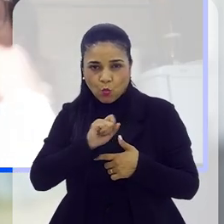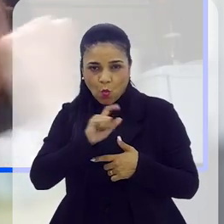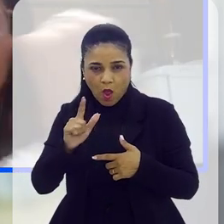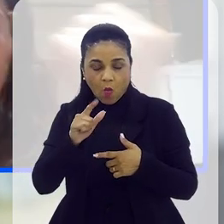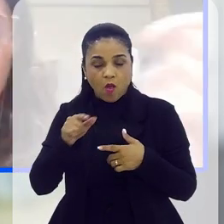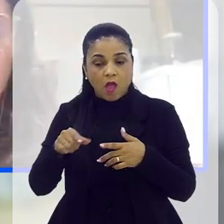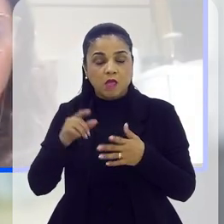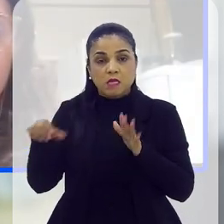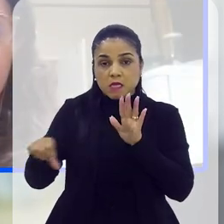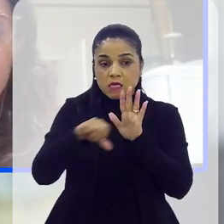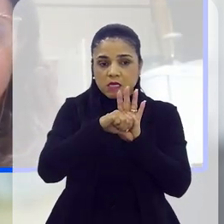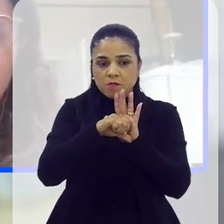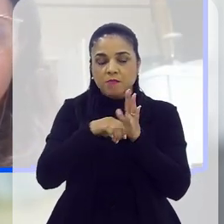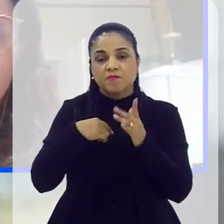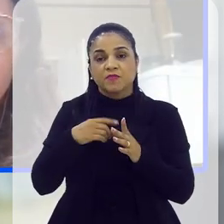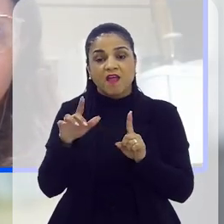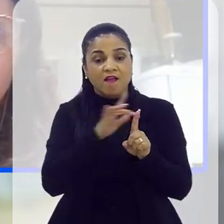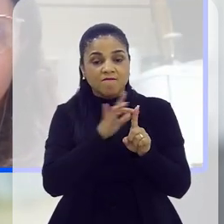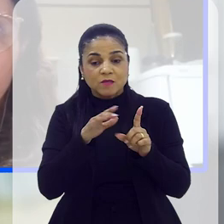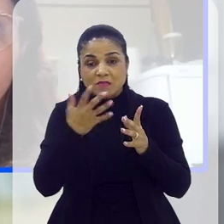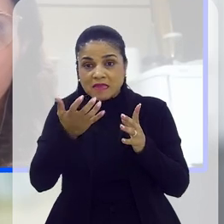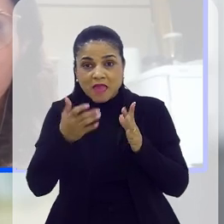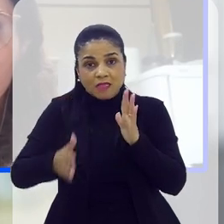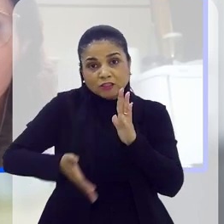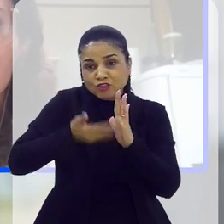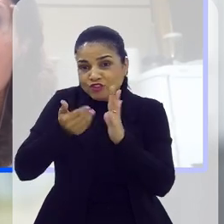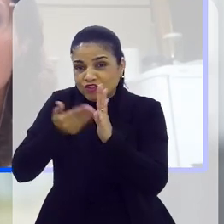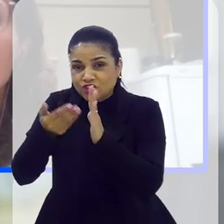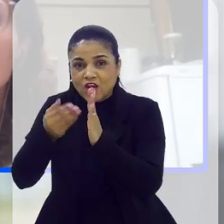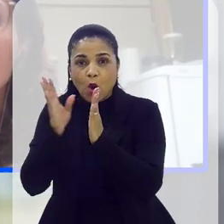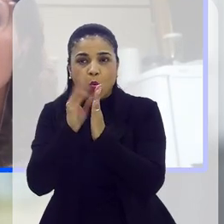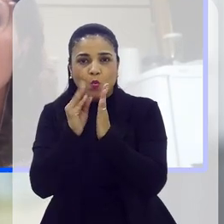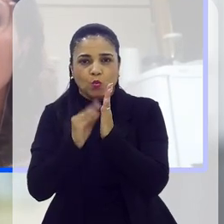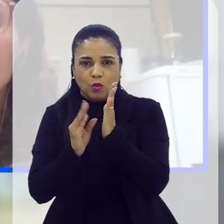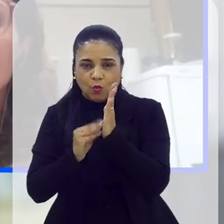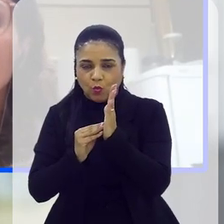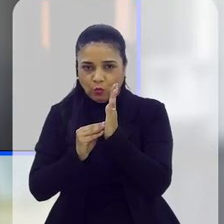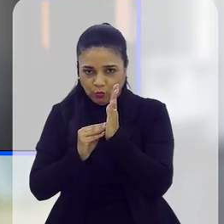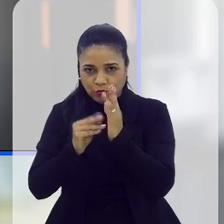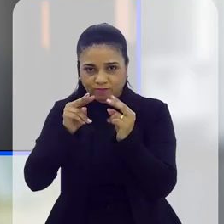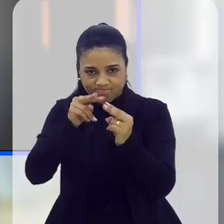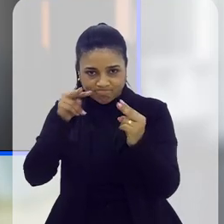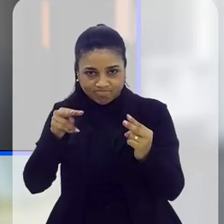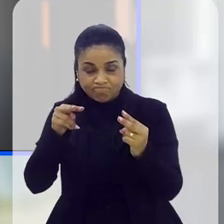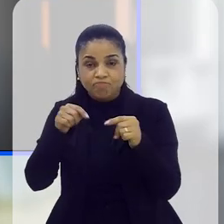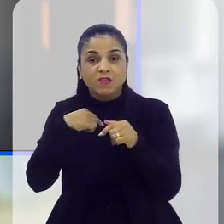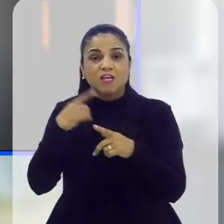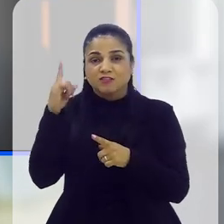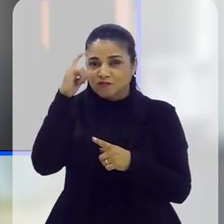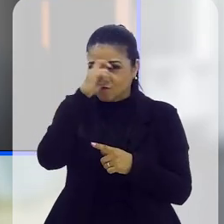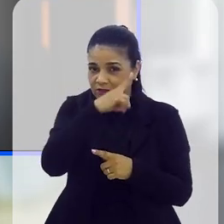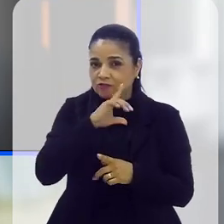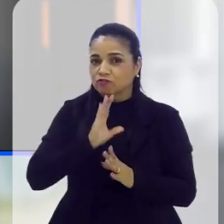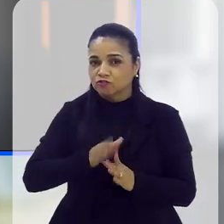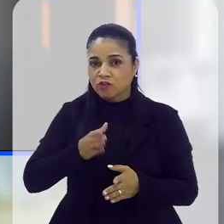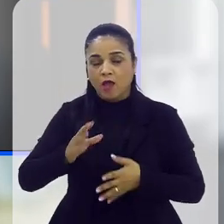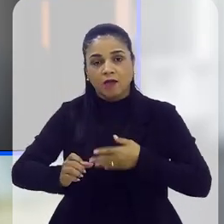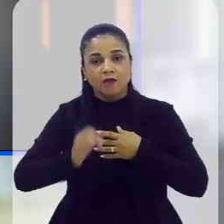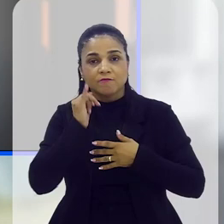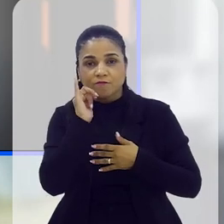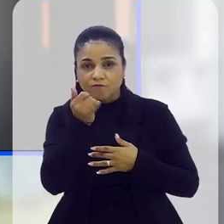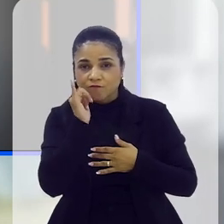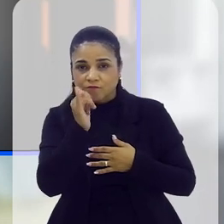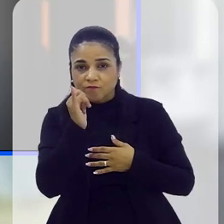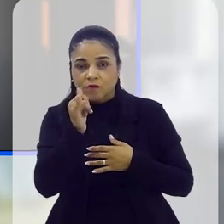ocorre, a vítima, ela quer o quanto antes tirar essas imagens do ar, o conteúdo do ar e essa é uma grande dificuldade que já foi